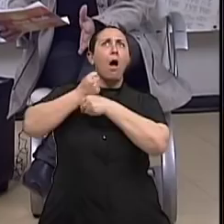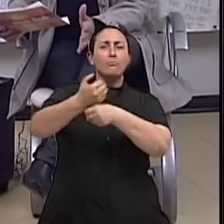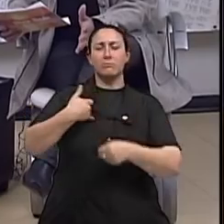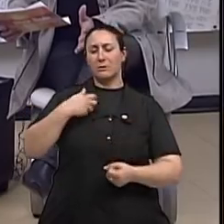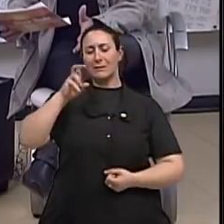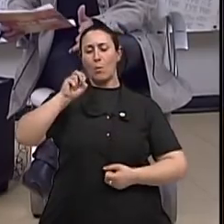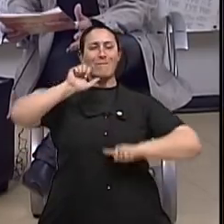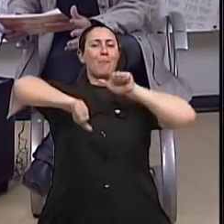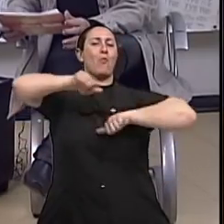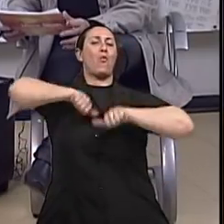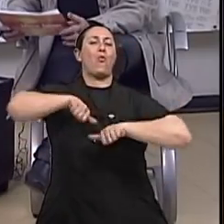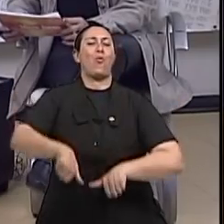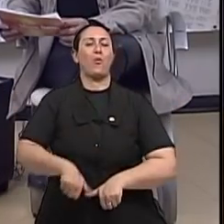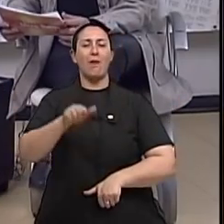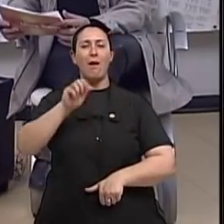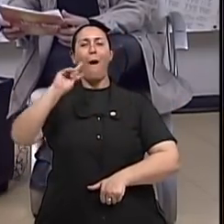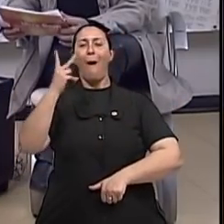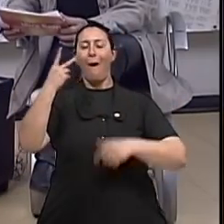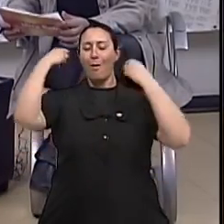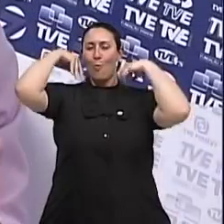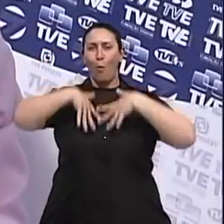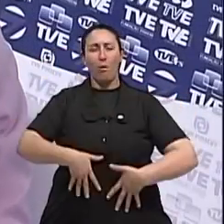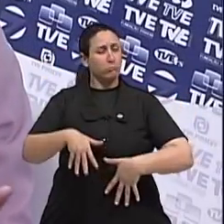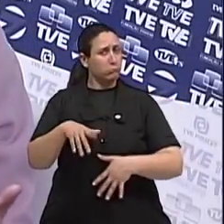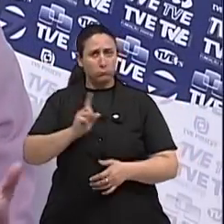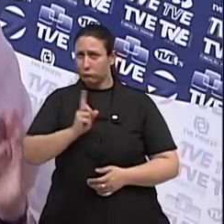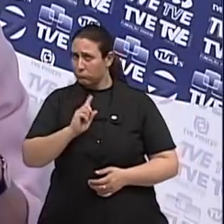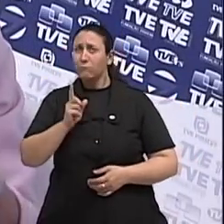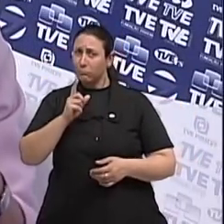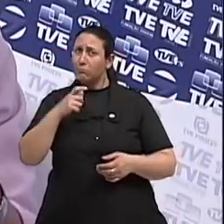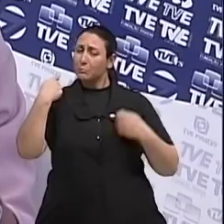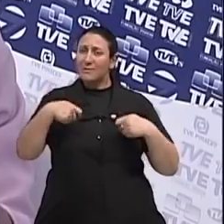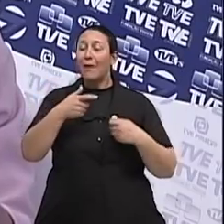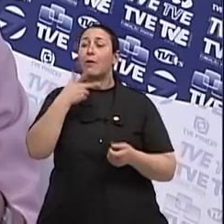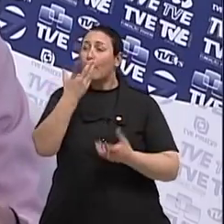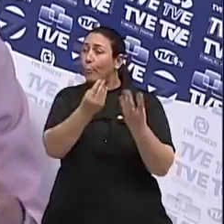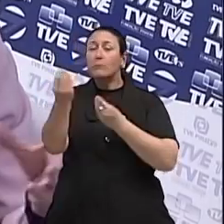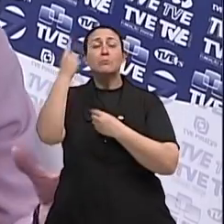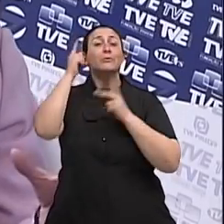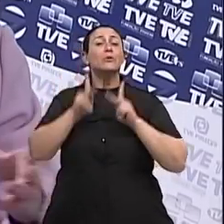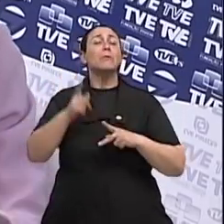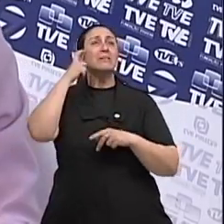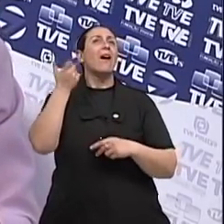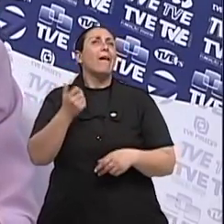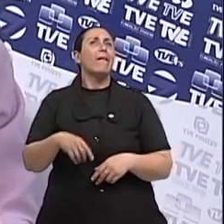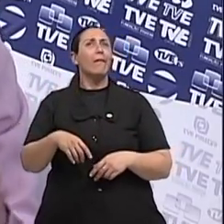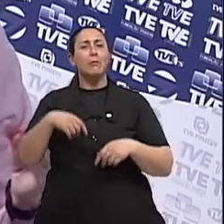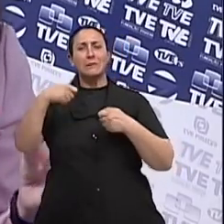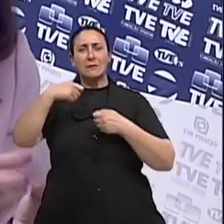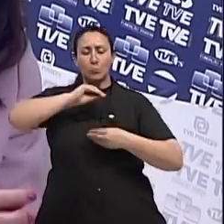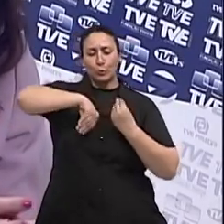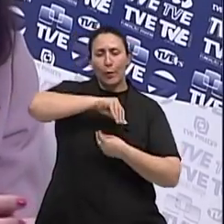Só em último caso, você precisa. Ok. Só se precisa. E aí, não fazer aquele hormônio combinado com estrogênio e